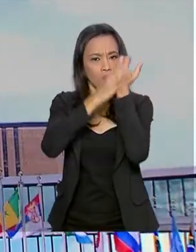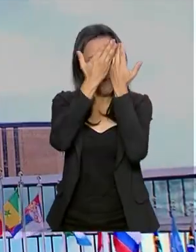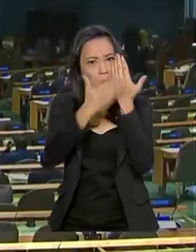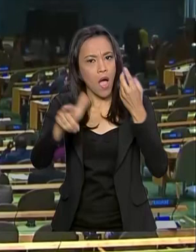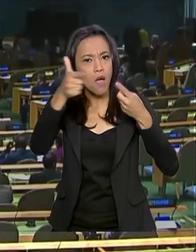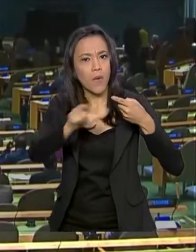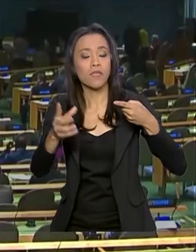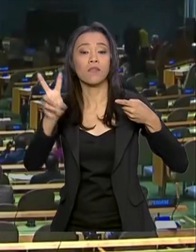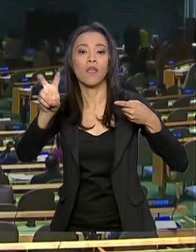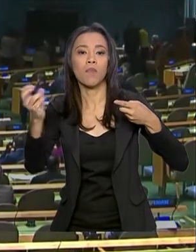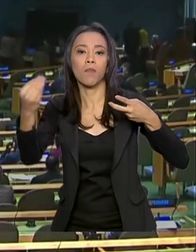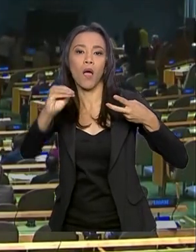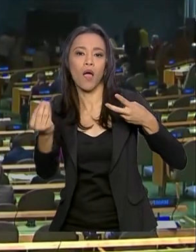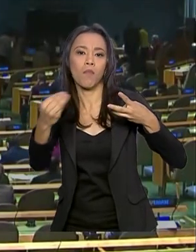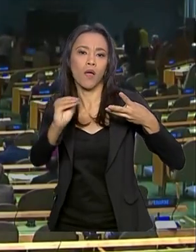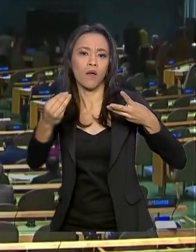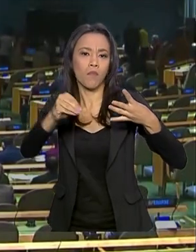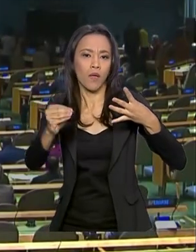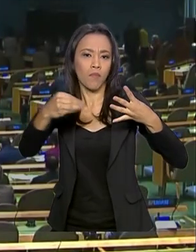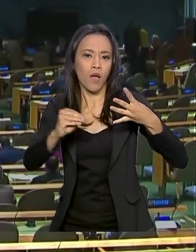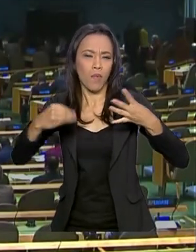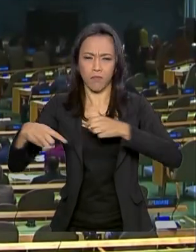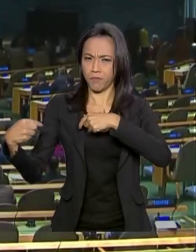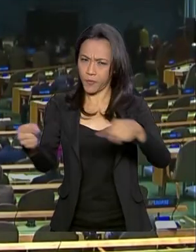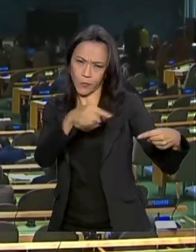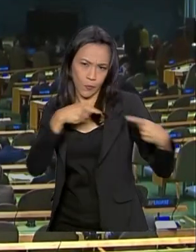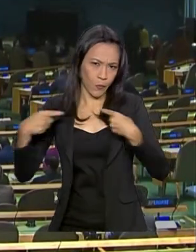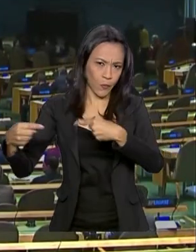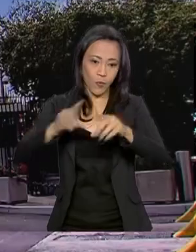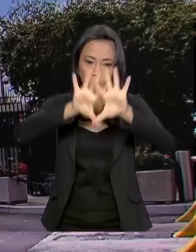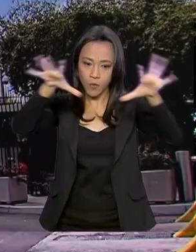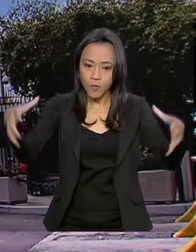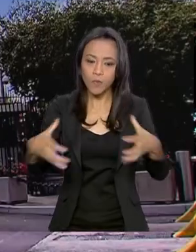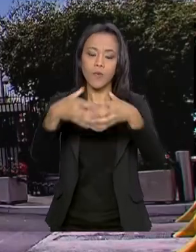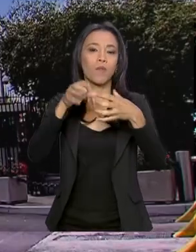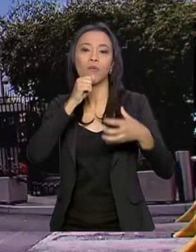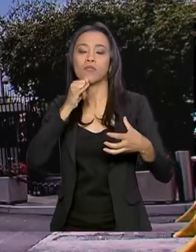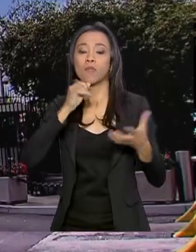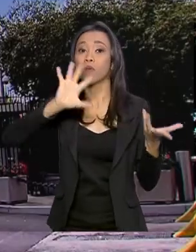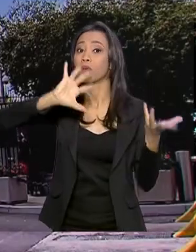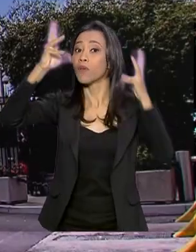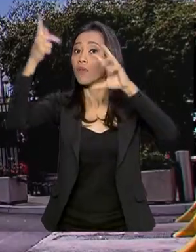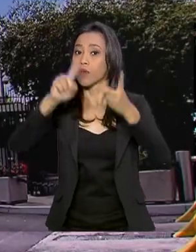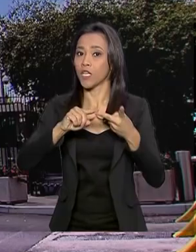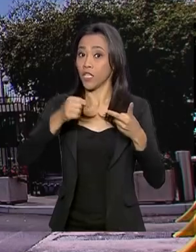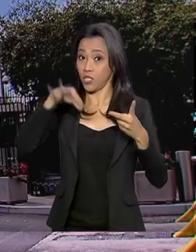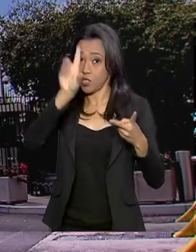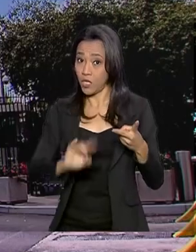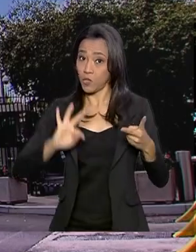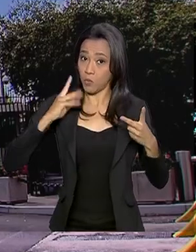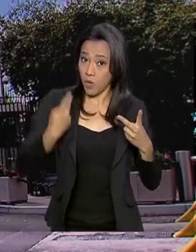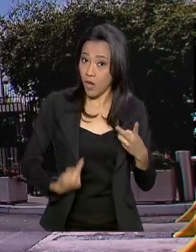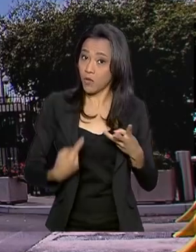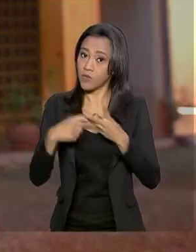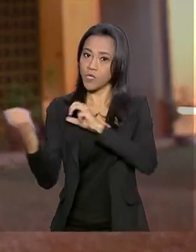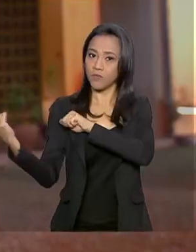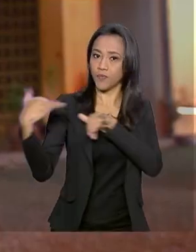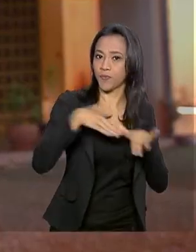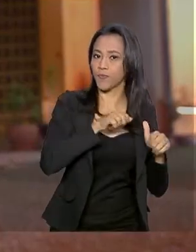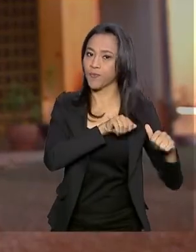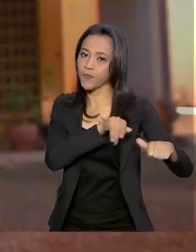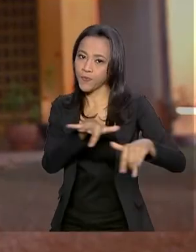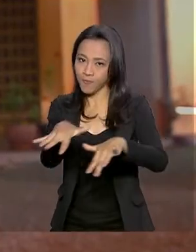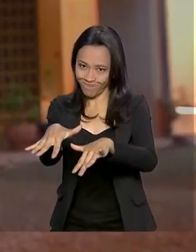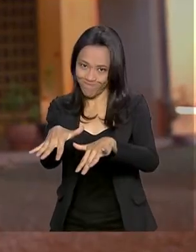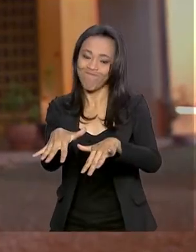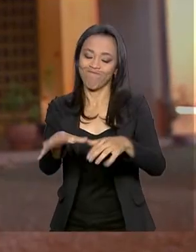foram adicionados aos debates da organização, como mudanças climáticas, direitos humanos e migrações. Hoje se